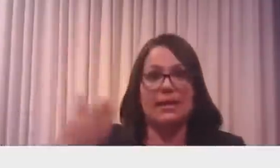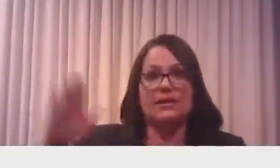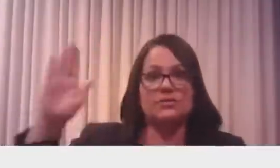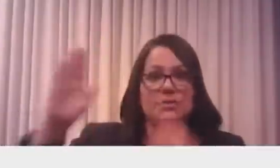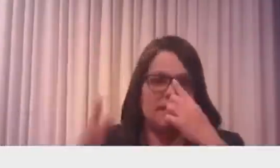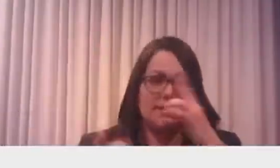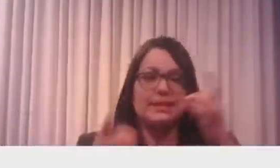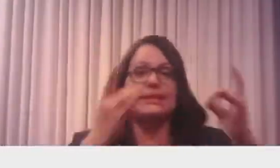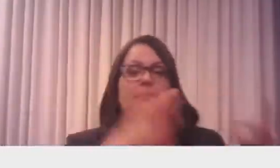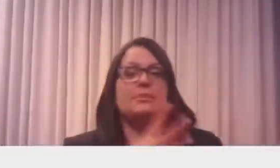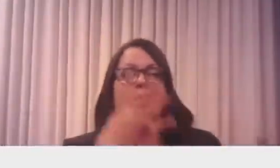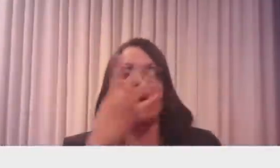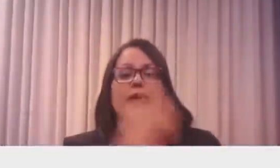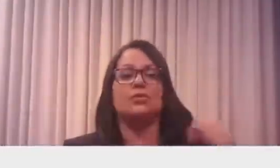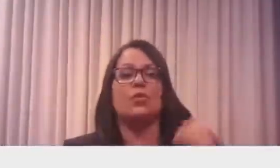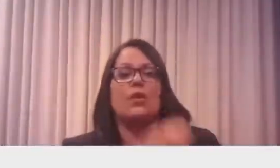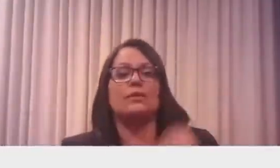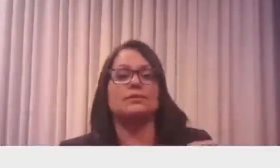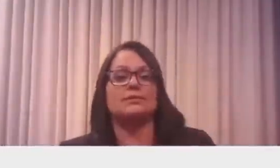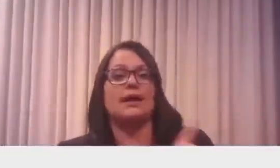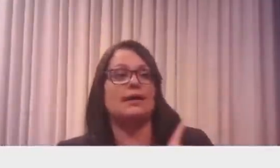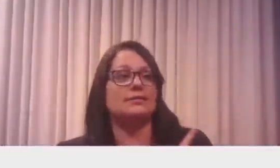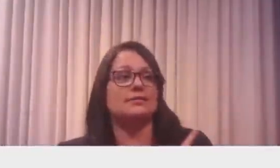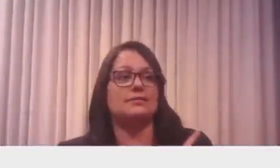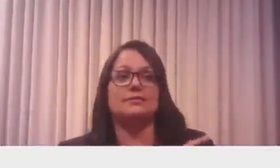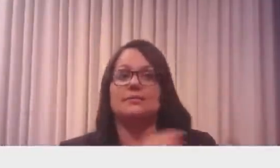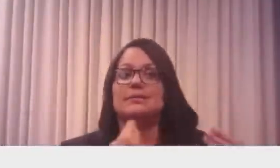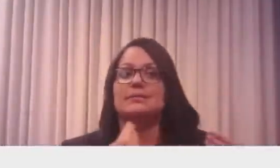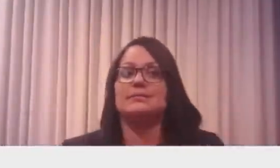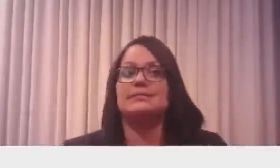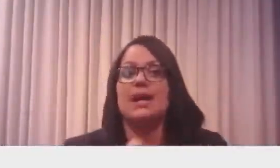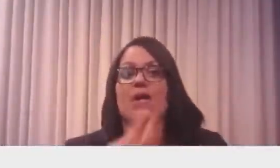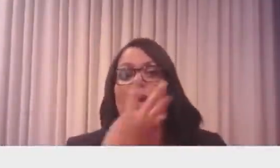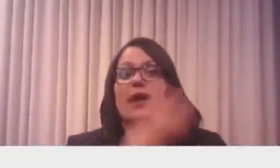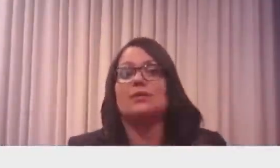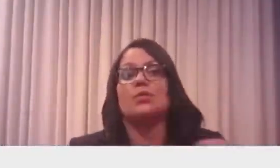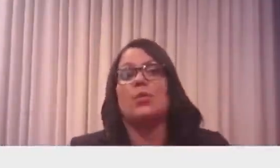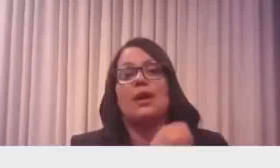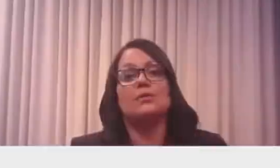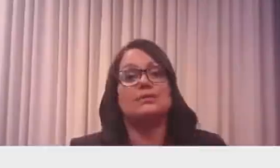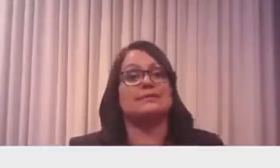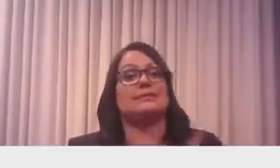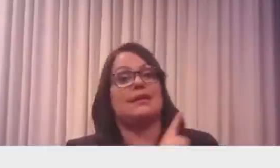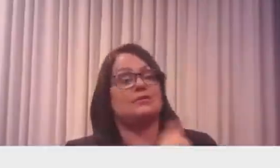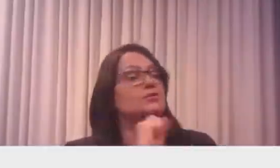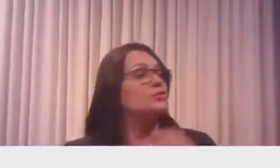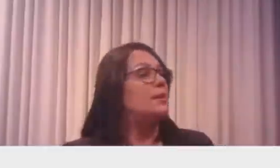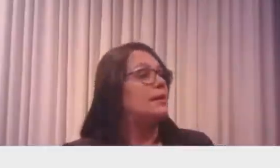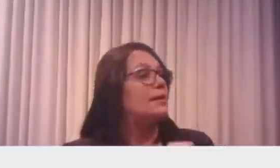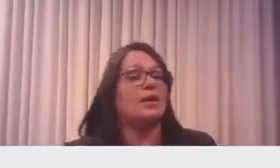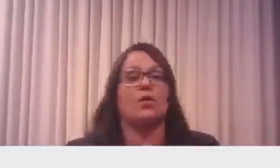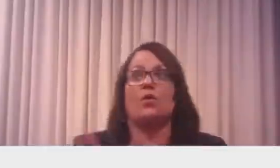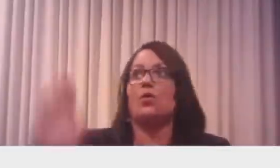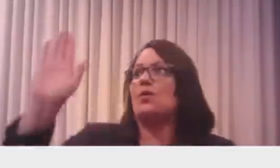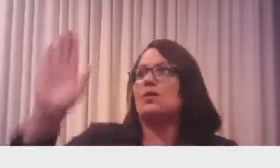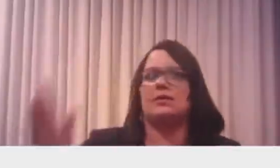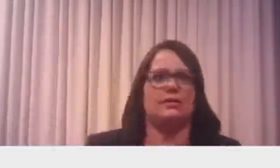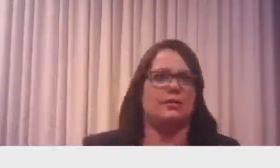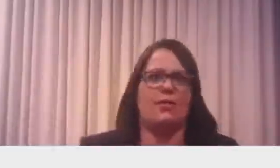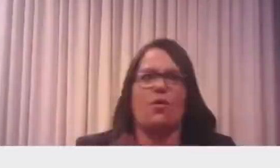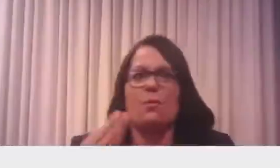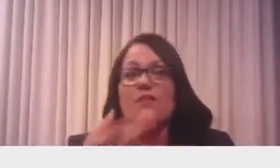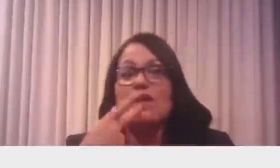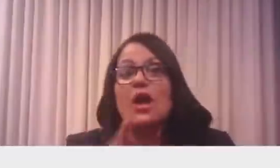anos antes e ficar quatro anos esperando a concorrer à eleição. É que é uma barbaridade, tia.